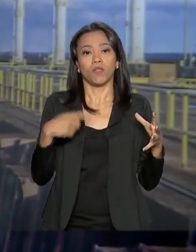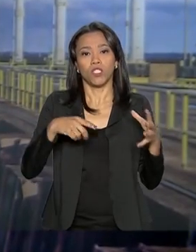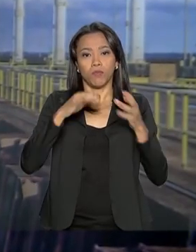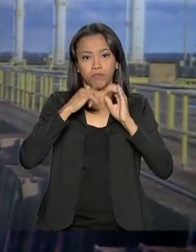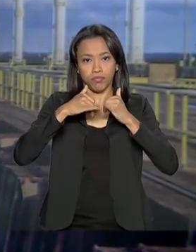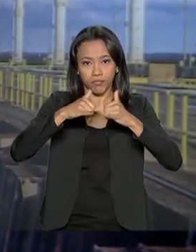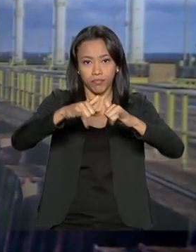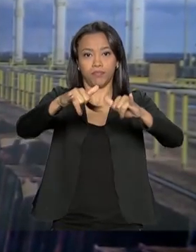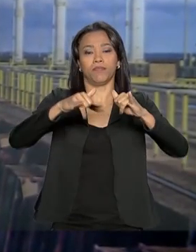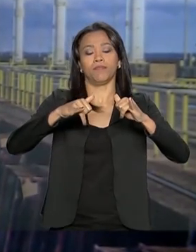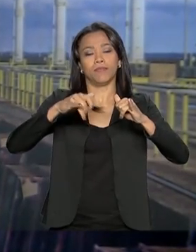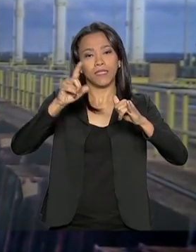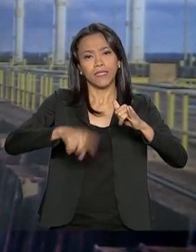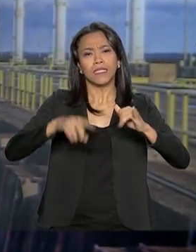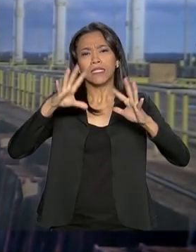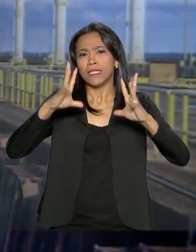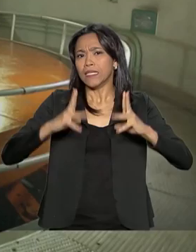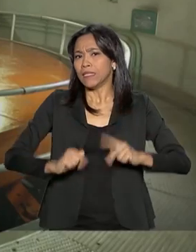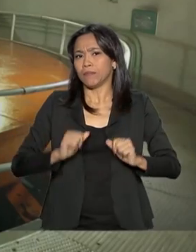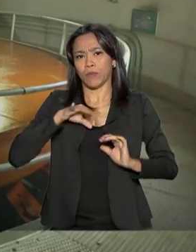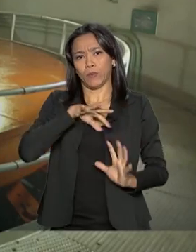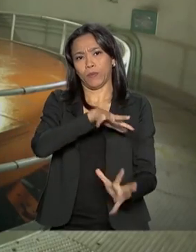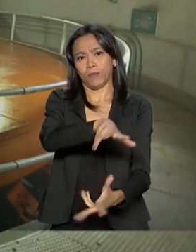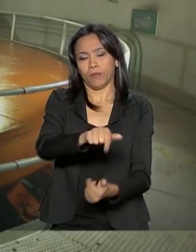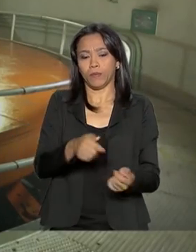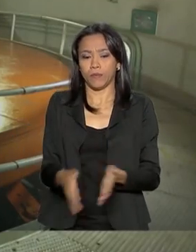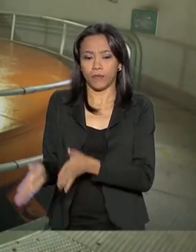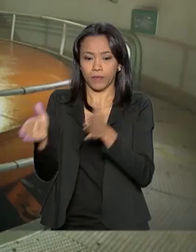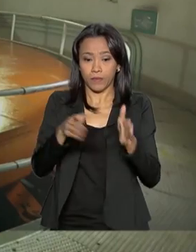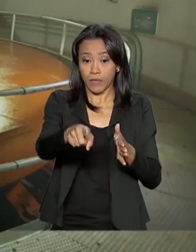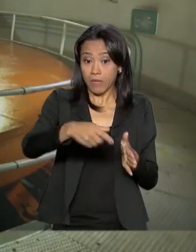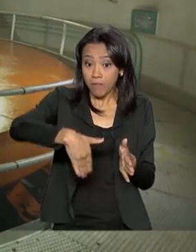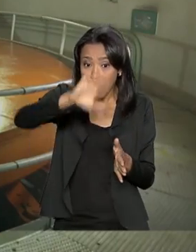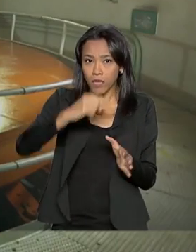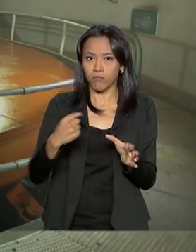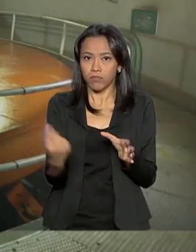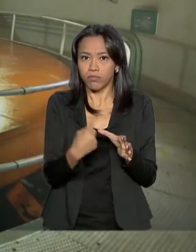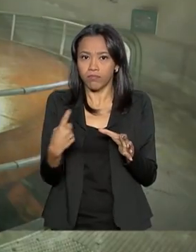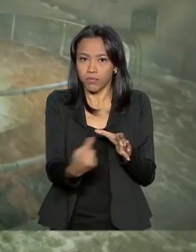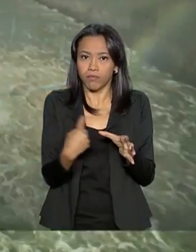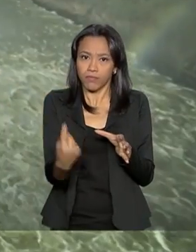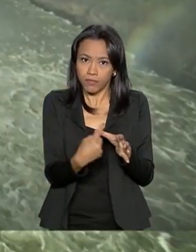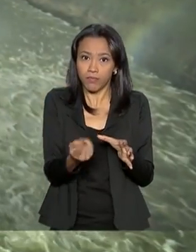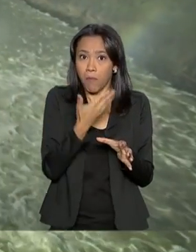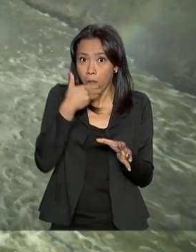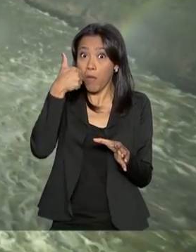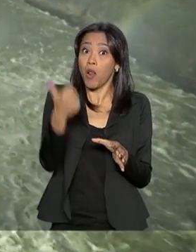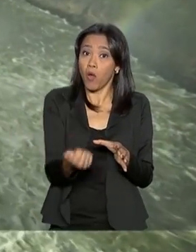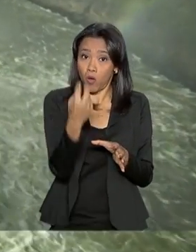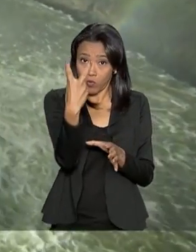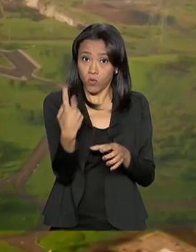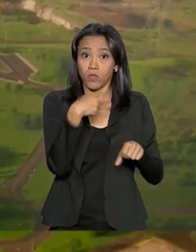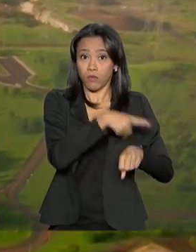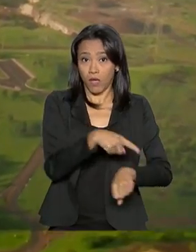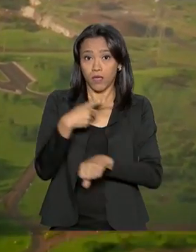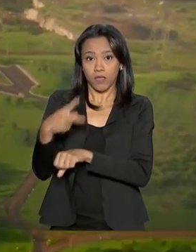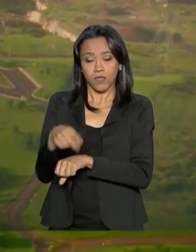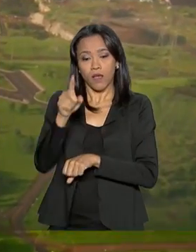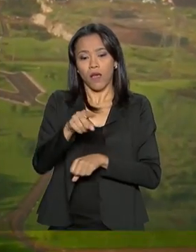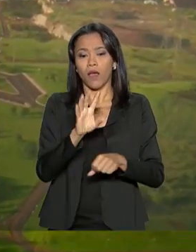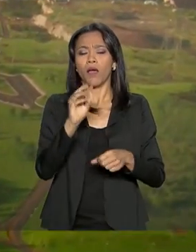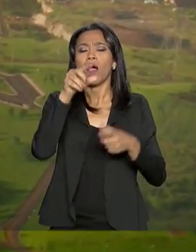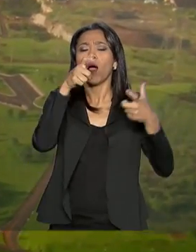elétrica limpa do planeta. E quanto mais produz, melhor para os dois países. Localizada no